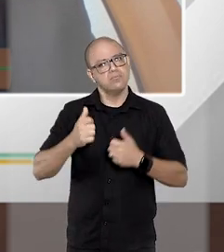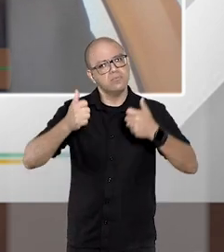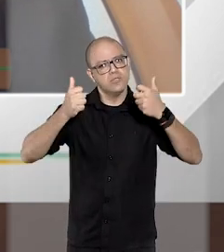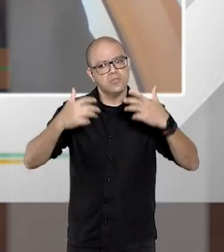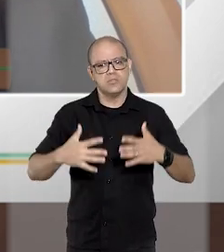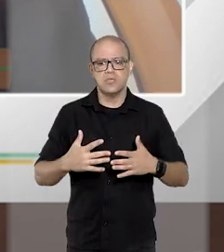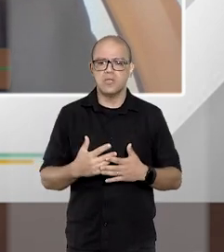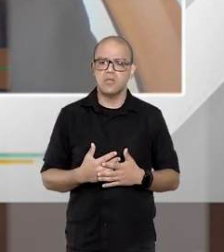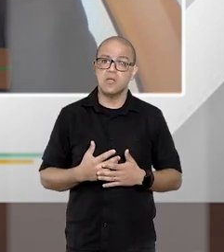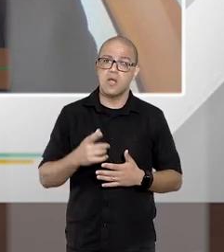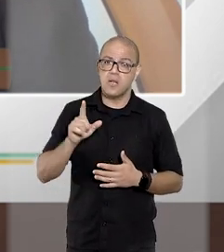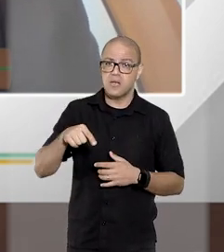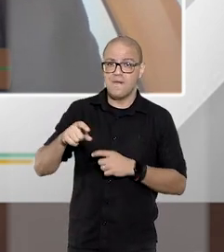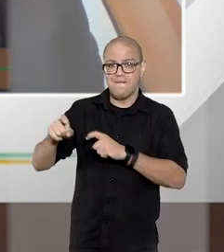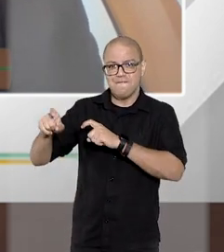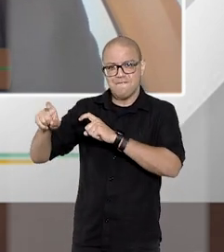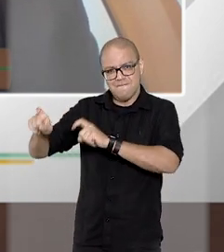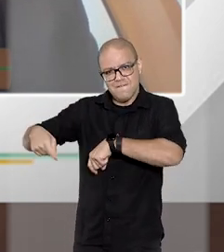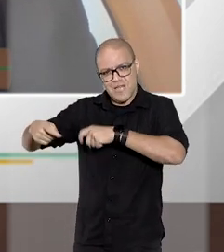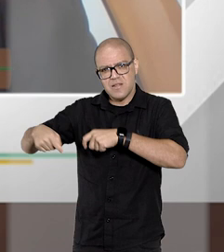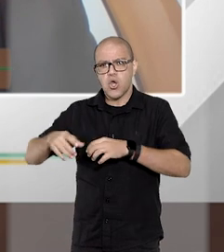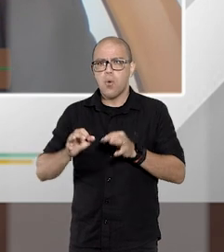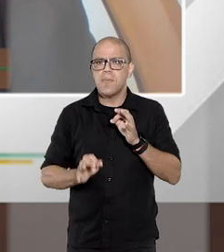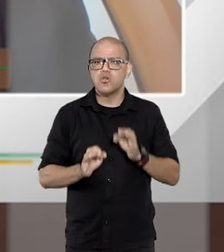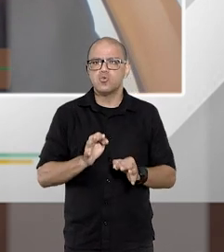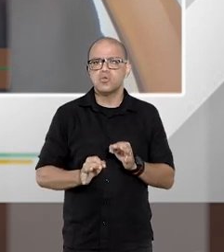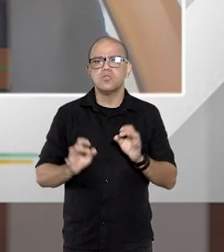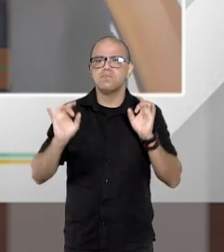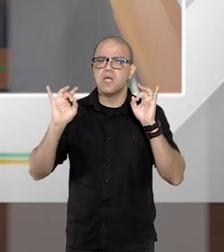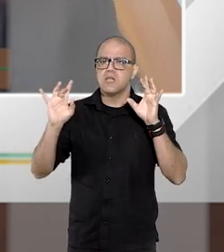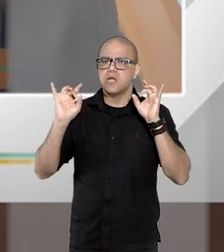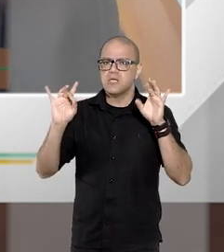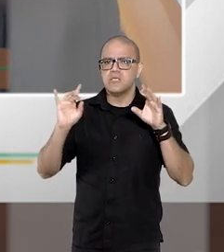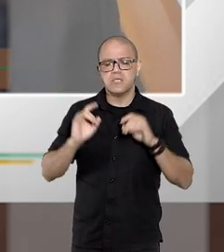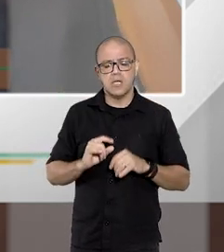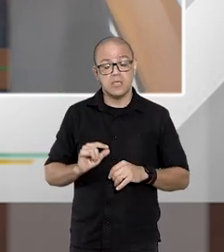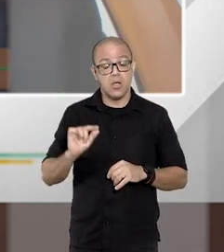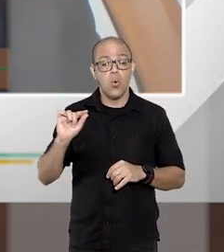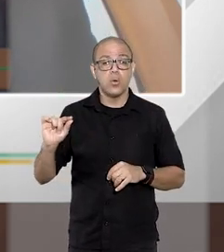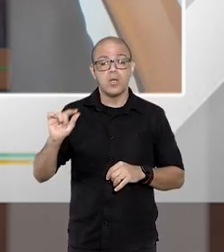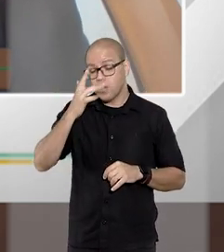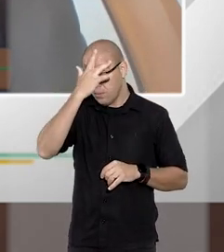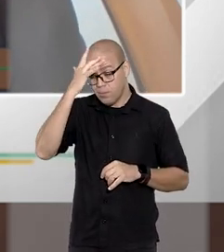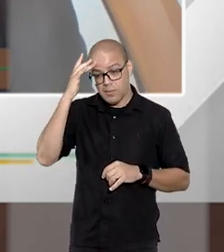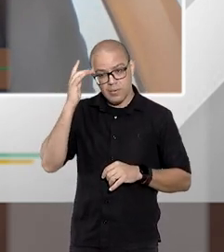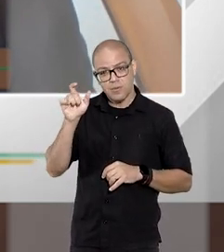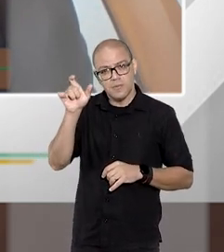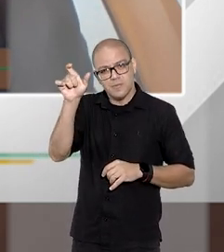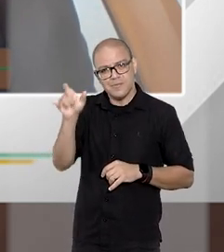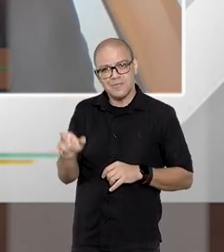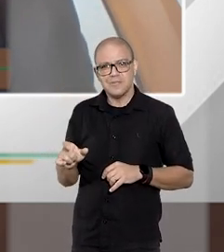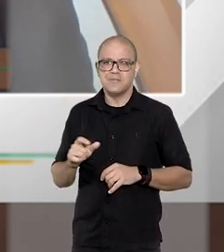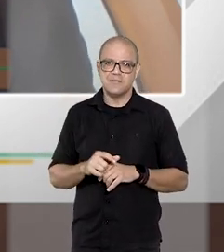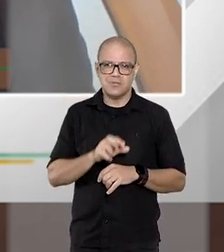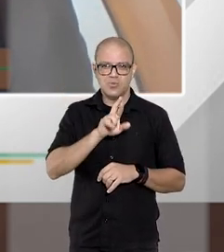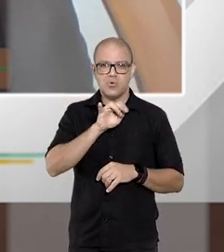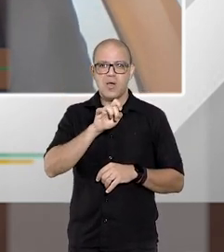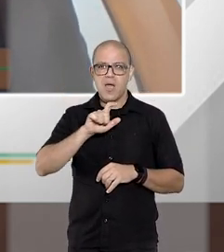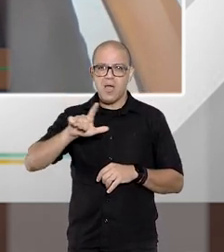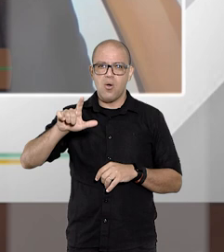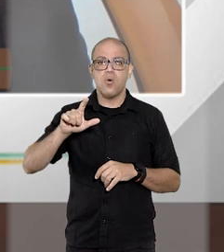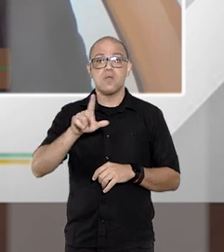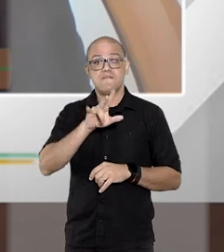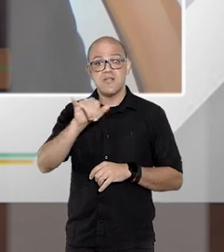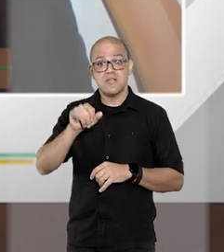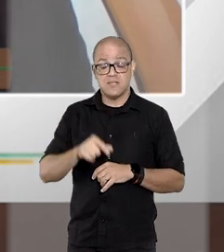dissemos, ele é um juizado de fazenda, ele ao mesmo tempo é uma justiça especializada em razão da pessoa, do réu